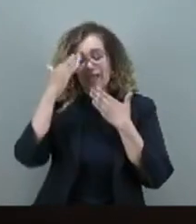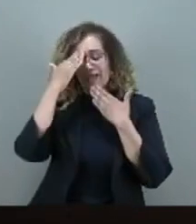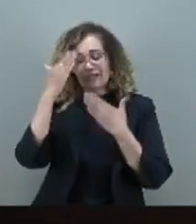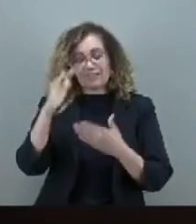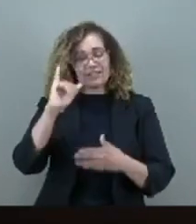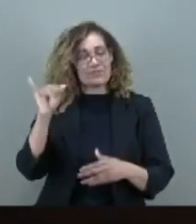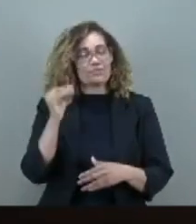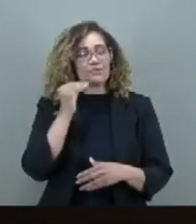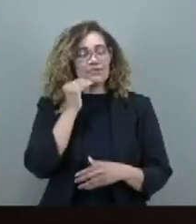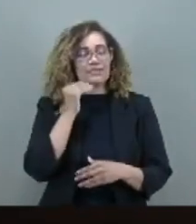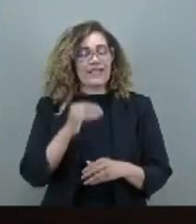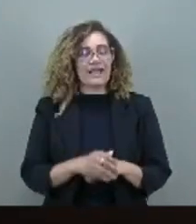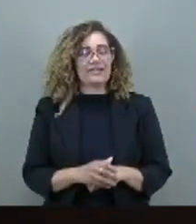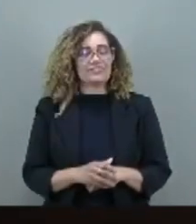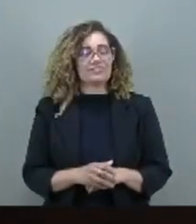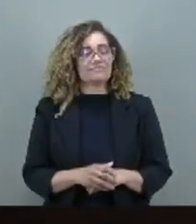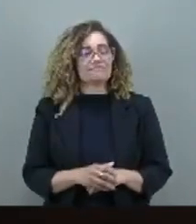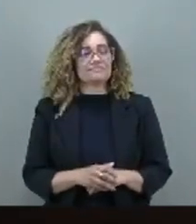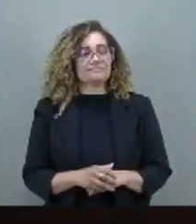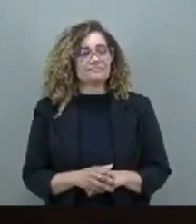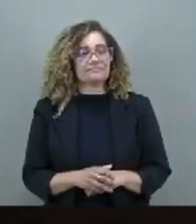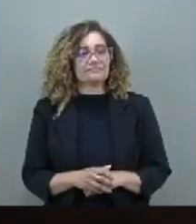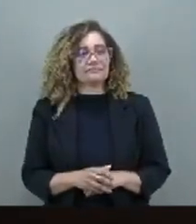oportunidade, presidente Petecão.